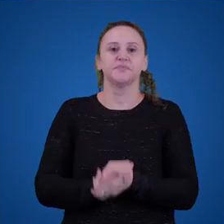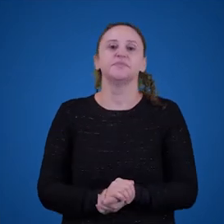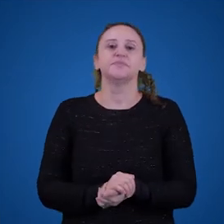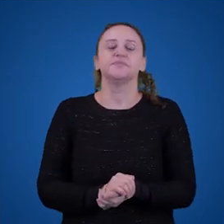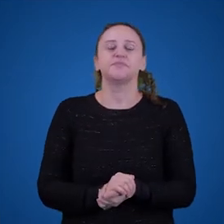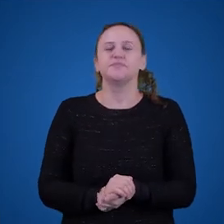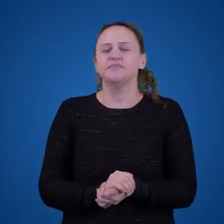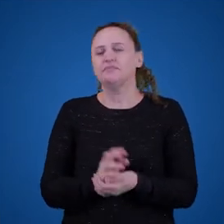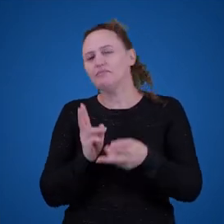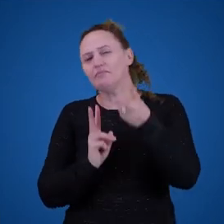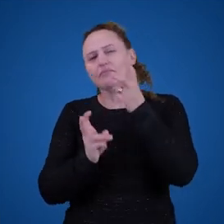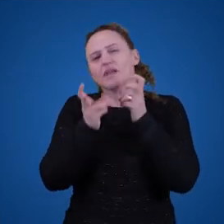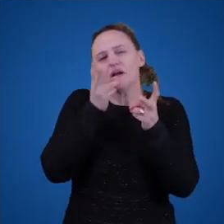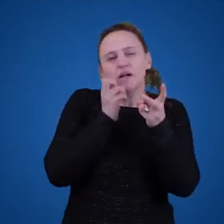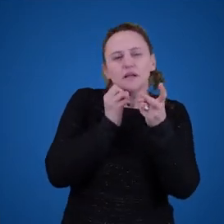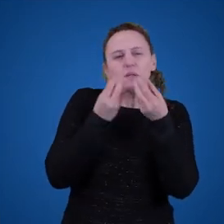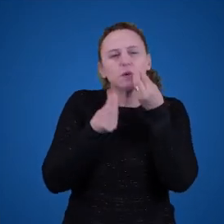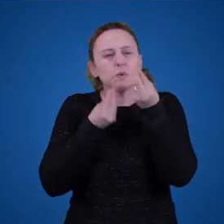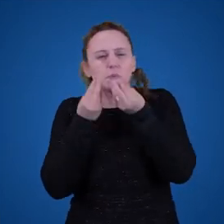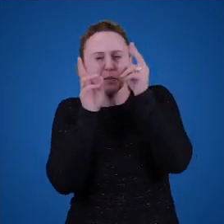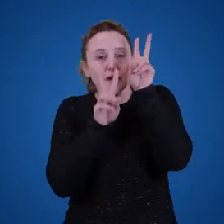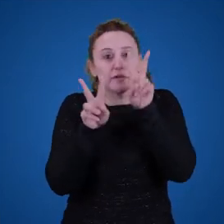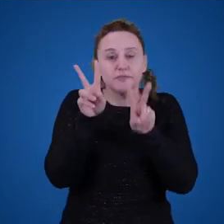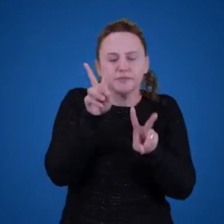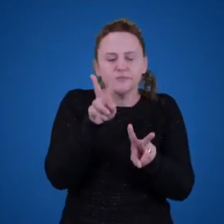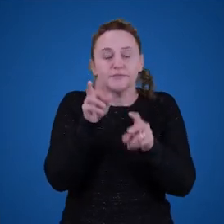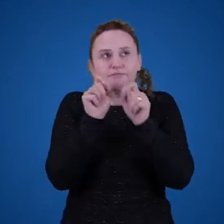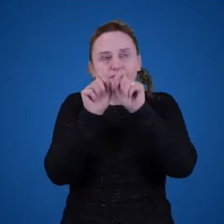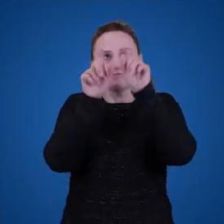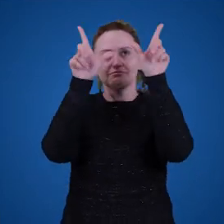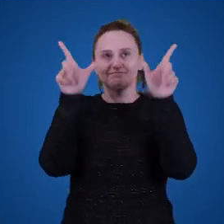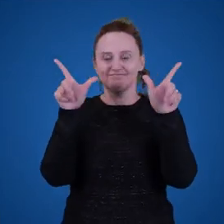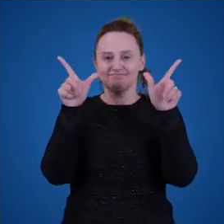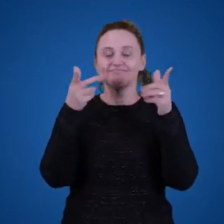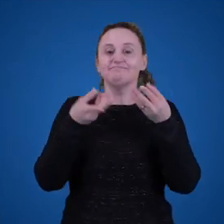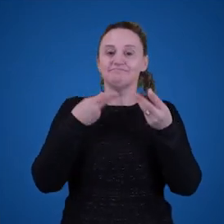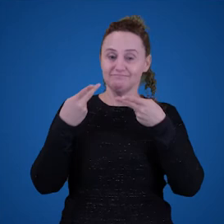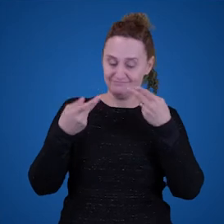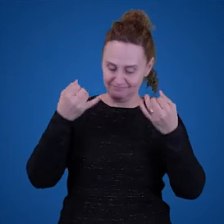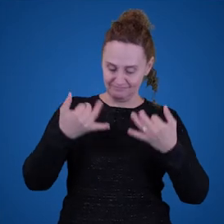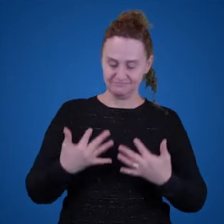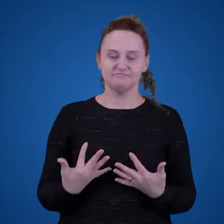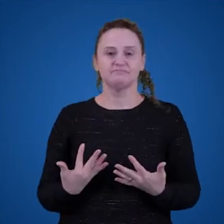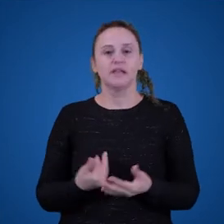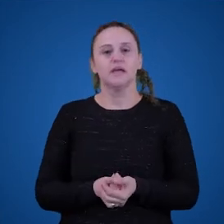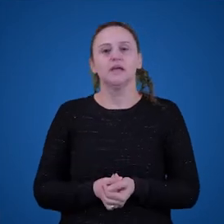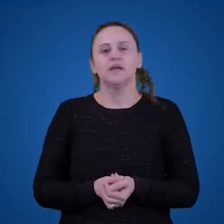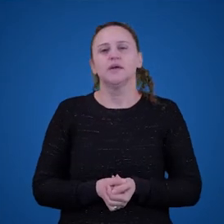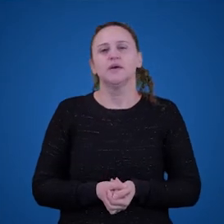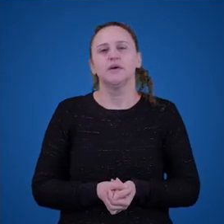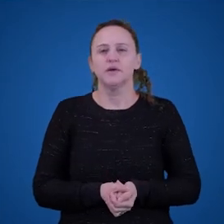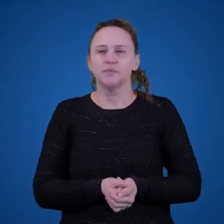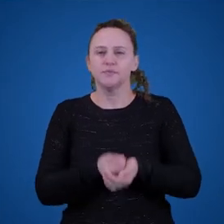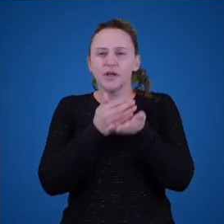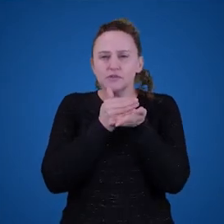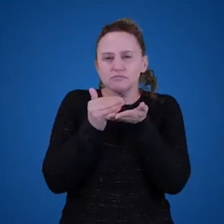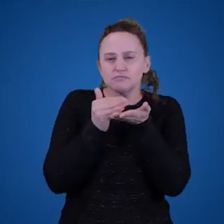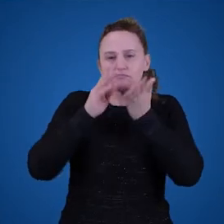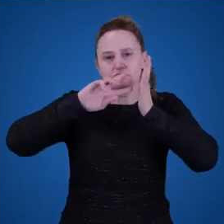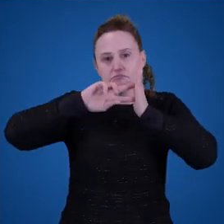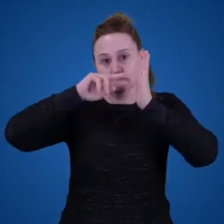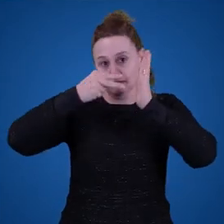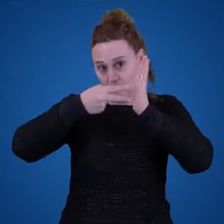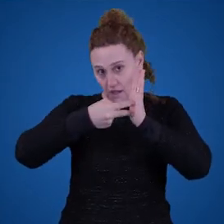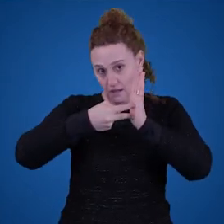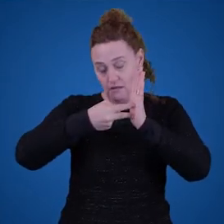vai poder ter um pouquinho mais de visão acerca do que eu estou dizendo. Então, hoje nós começamos com a introdução ao problema do significado e